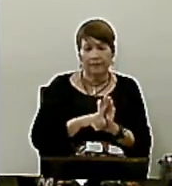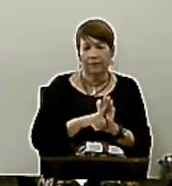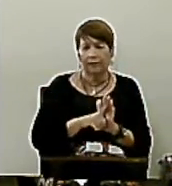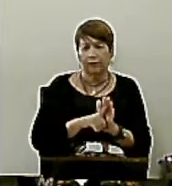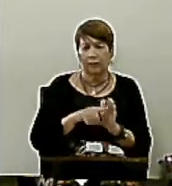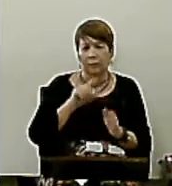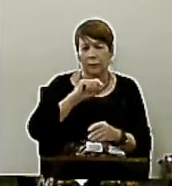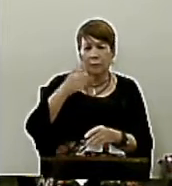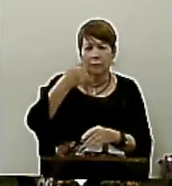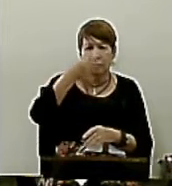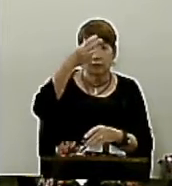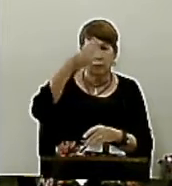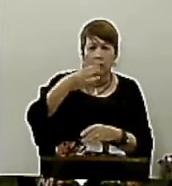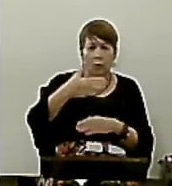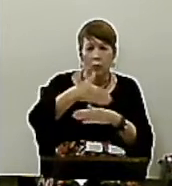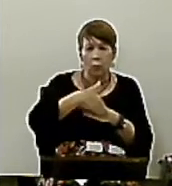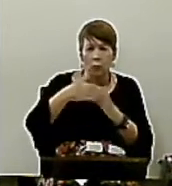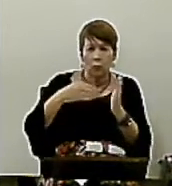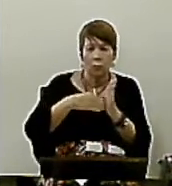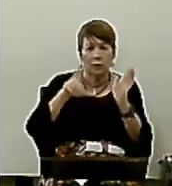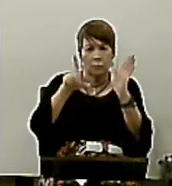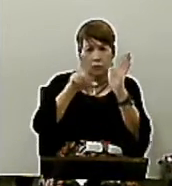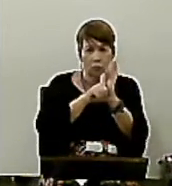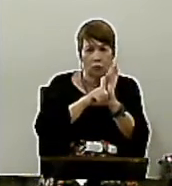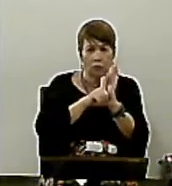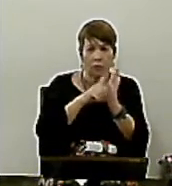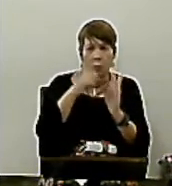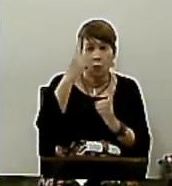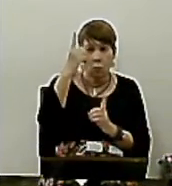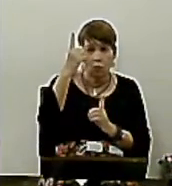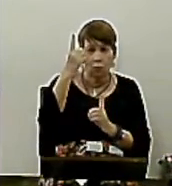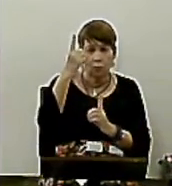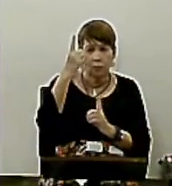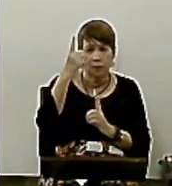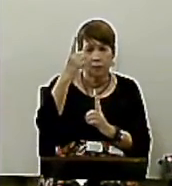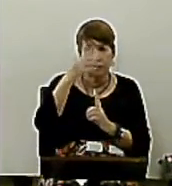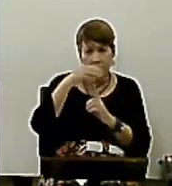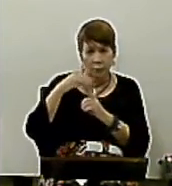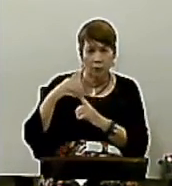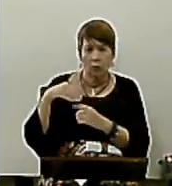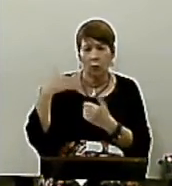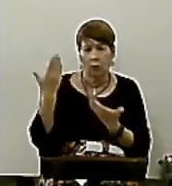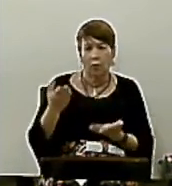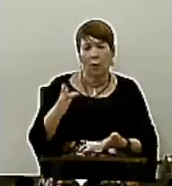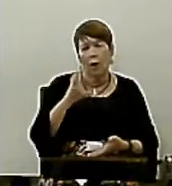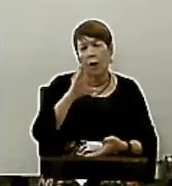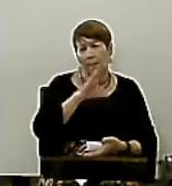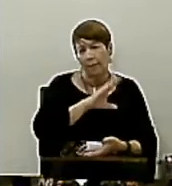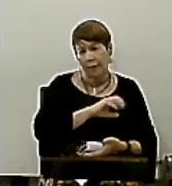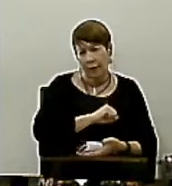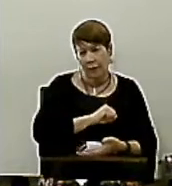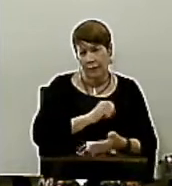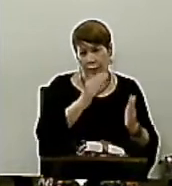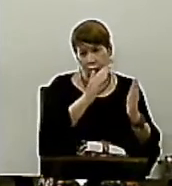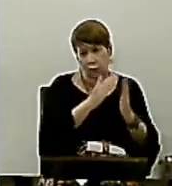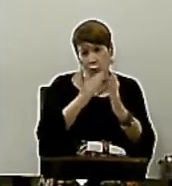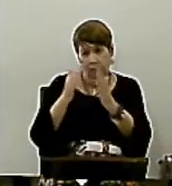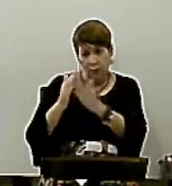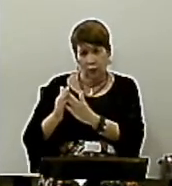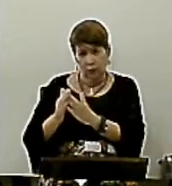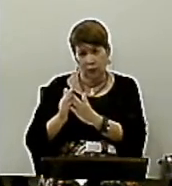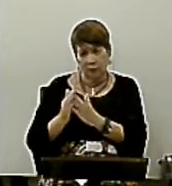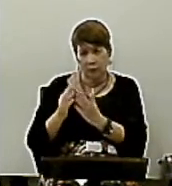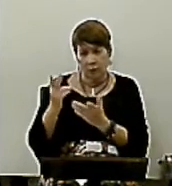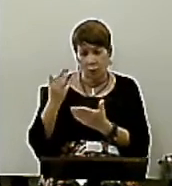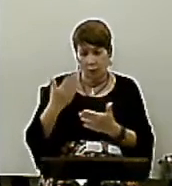Porque toda a lei Se cumpre em um só preceito A saber Amarás o teu próximo Como a ti